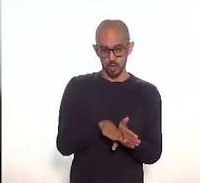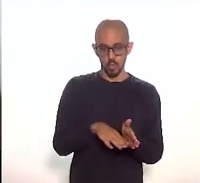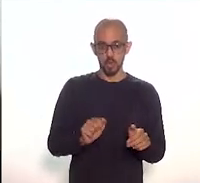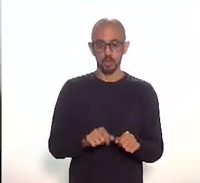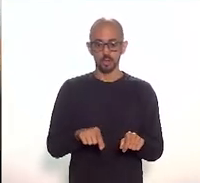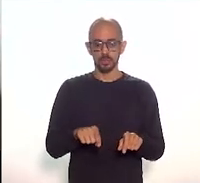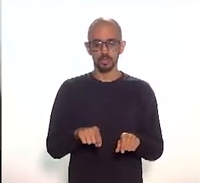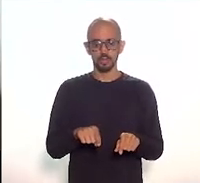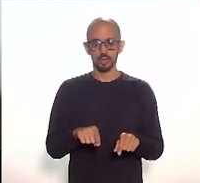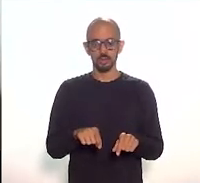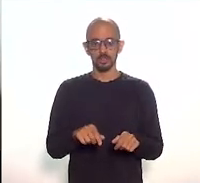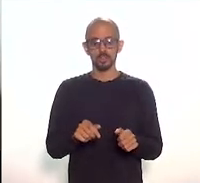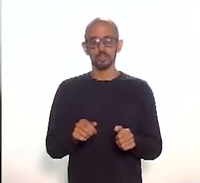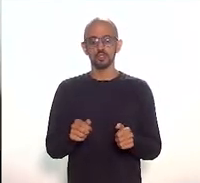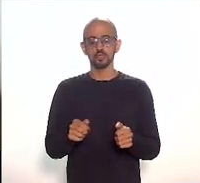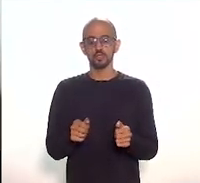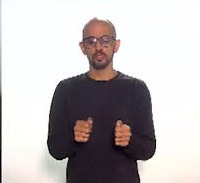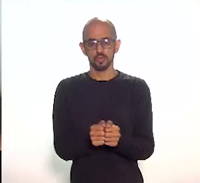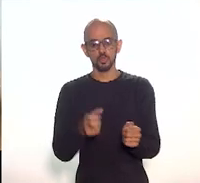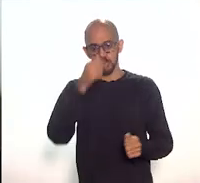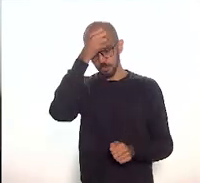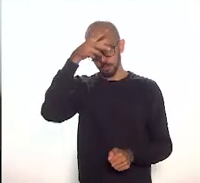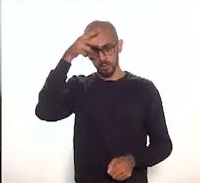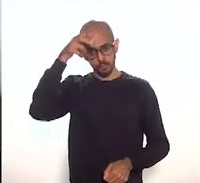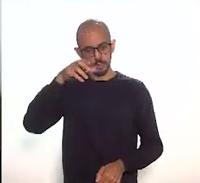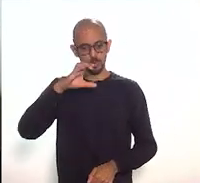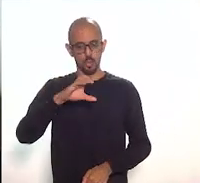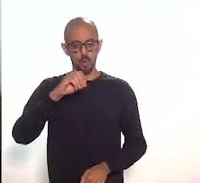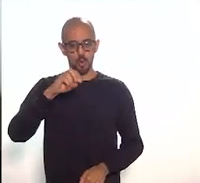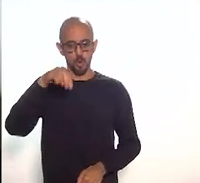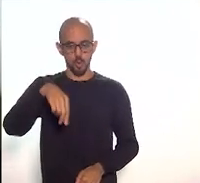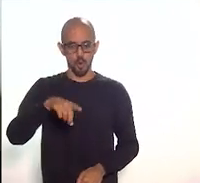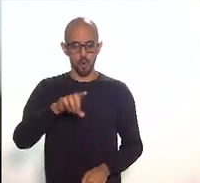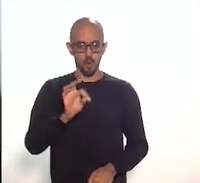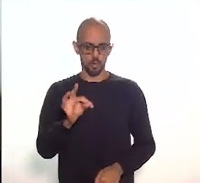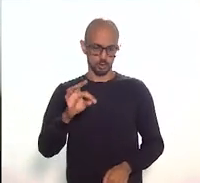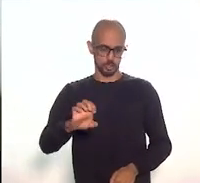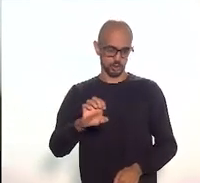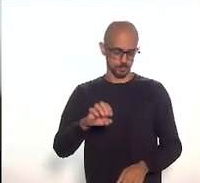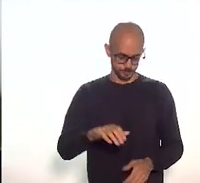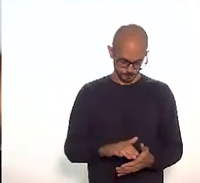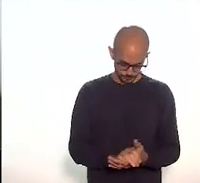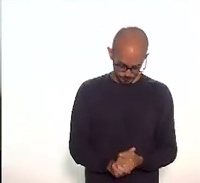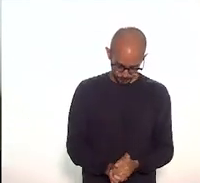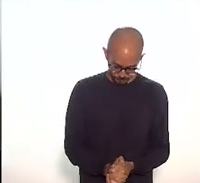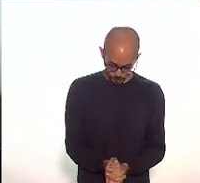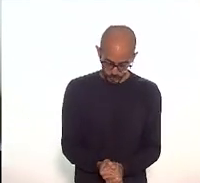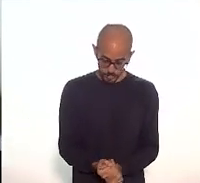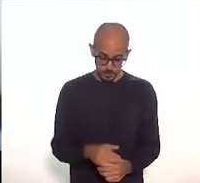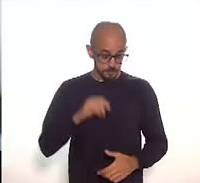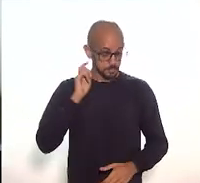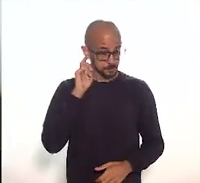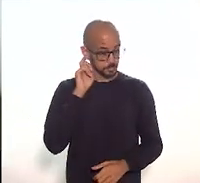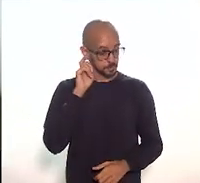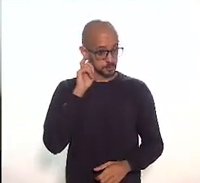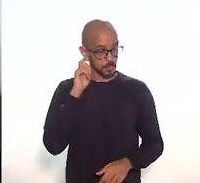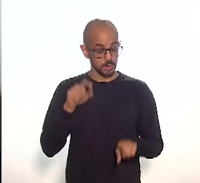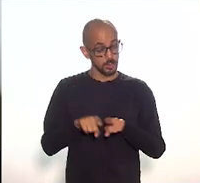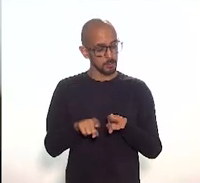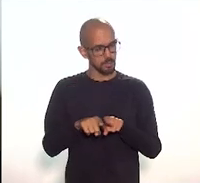Conte, quando ali se aportava. E logo imaginei